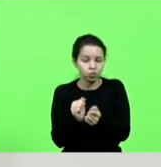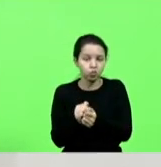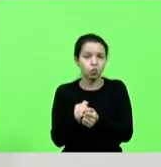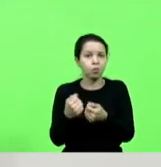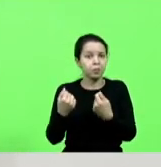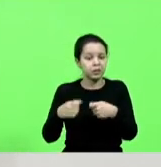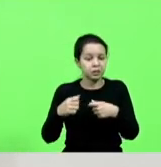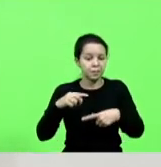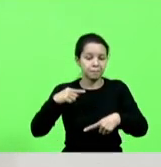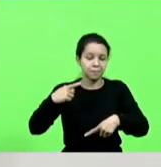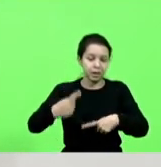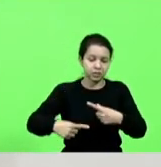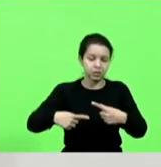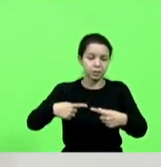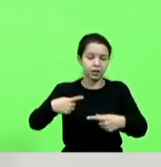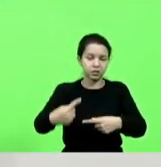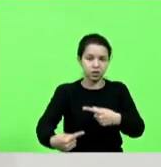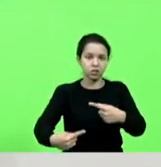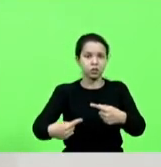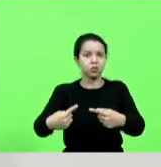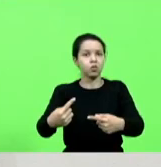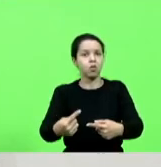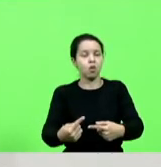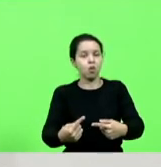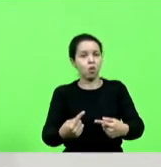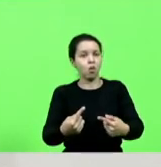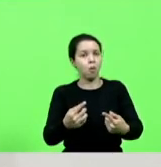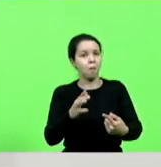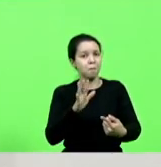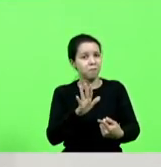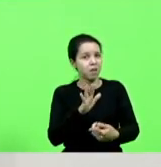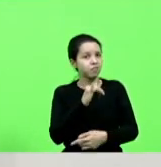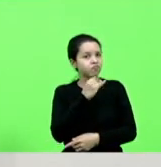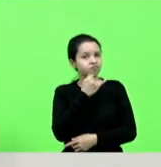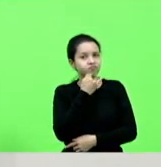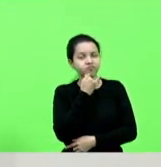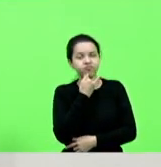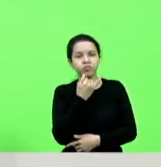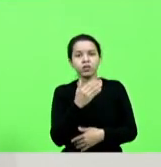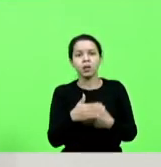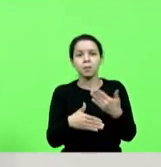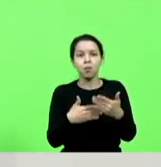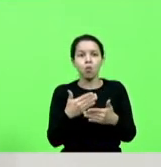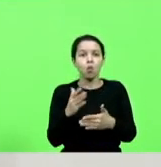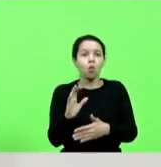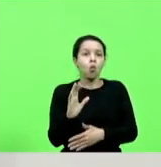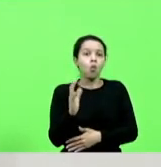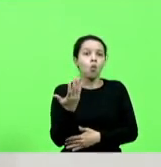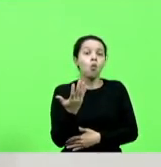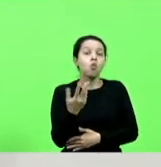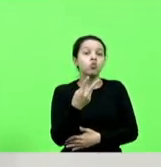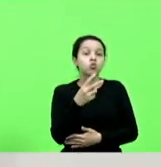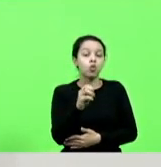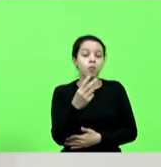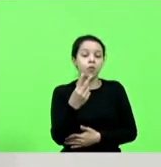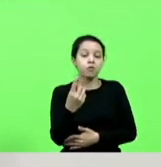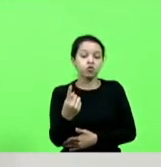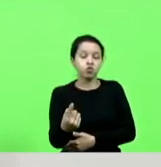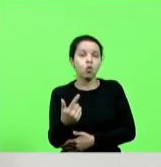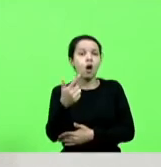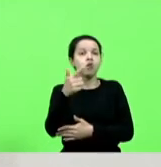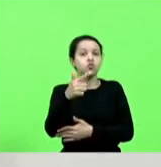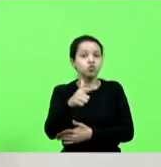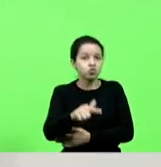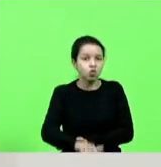e infelizmente depois disso tudo em 2021 está acontecendo